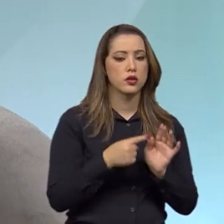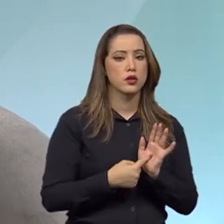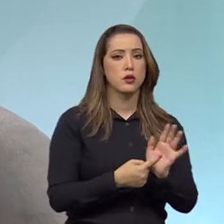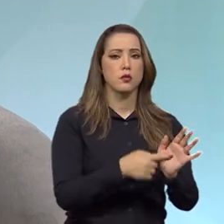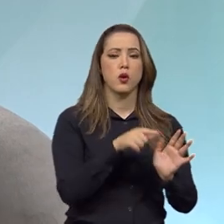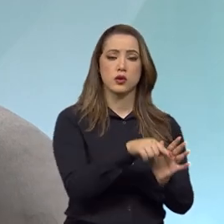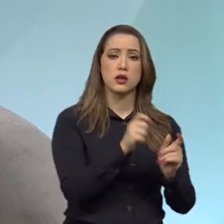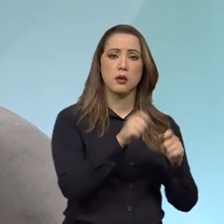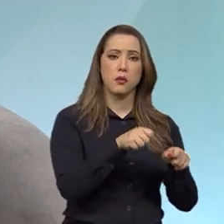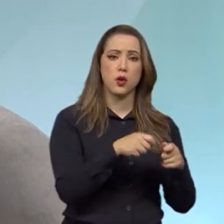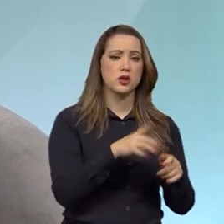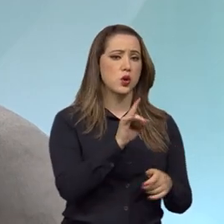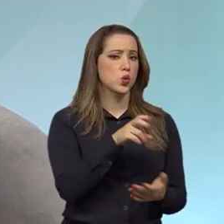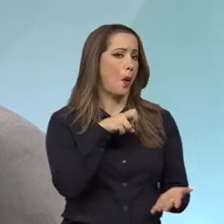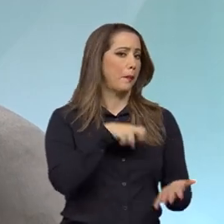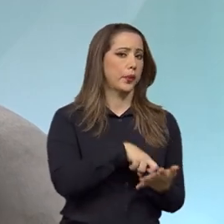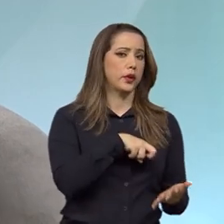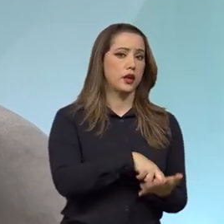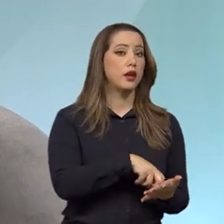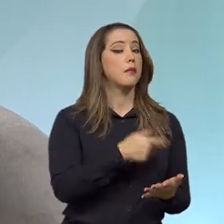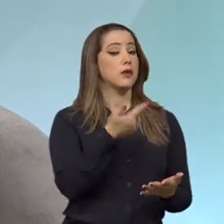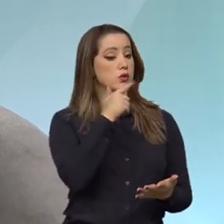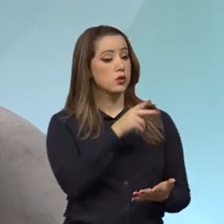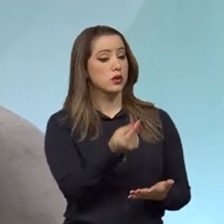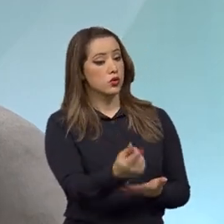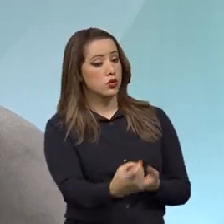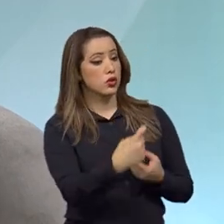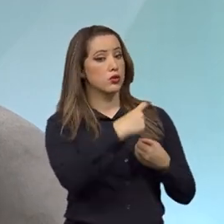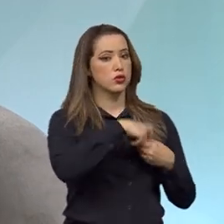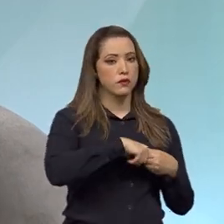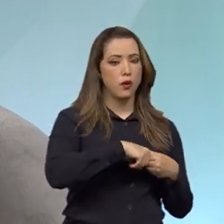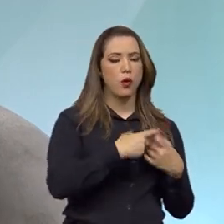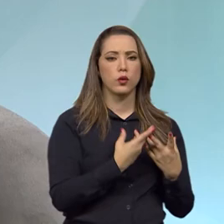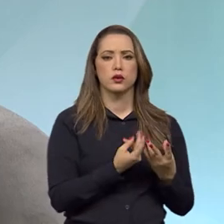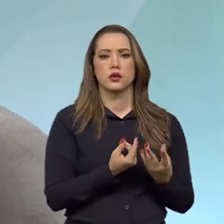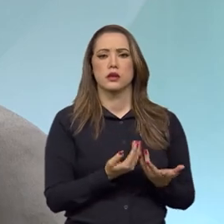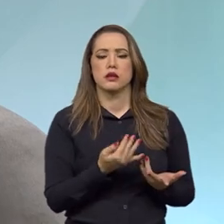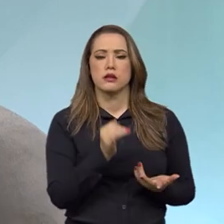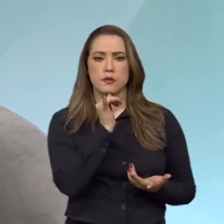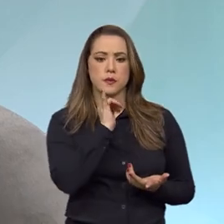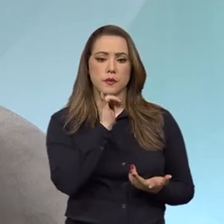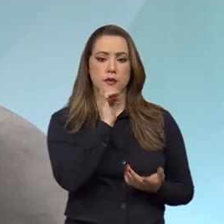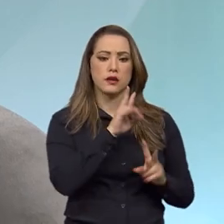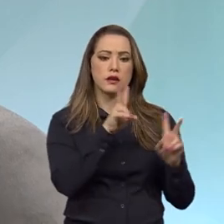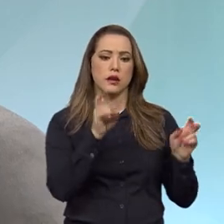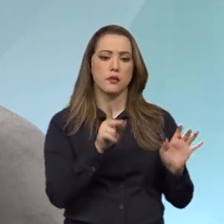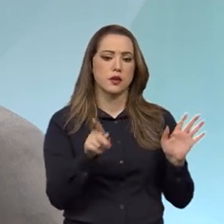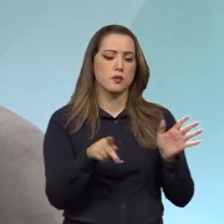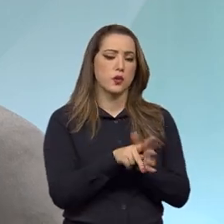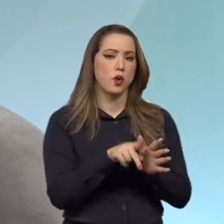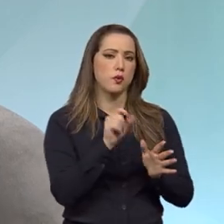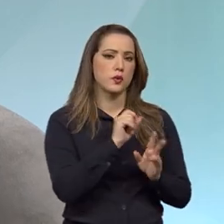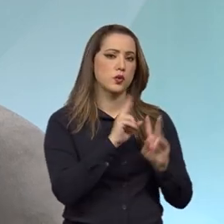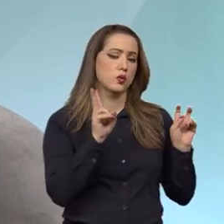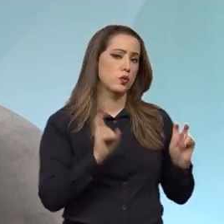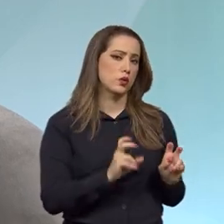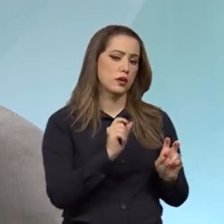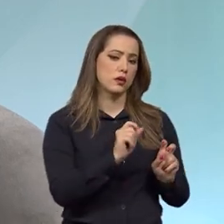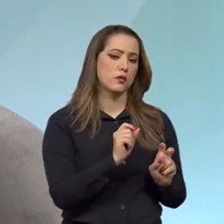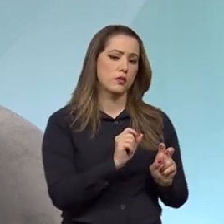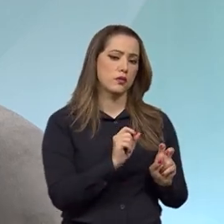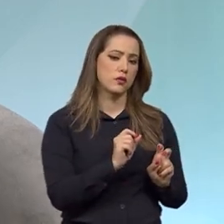desse âmbito do direito questões específicas que tratam da pauta